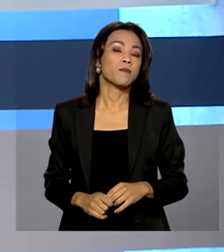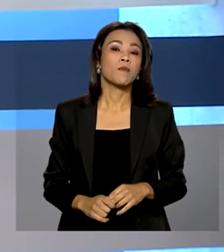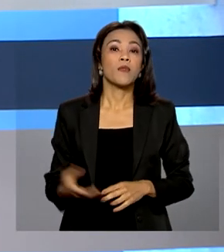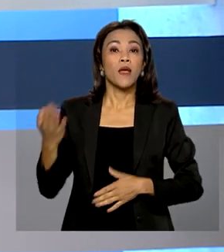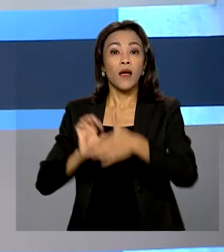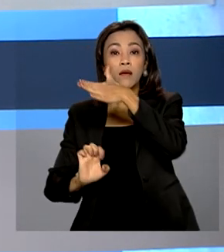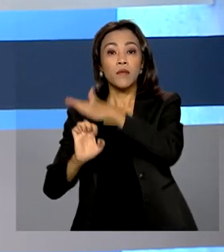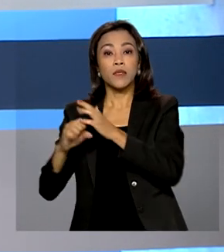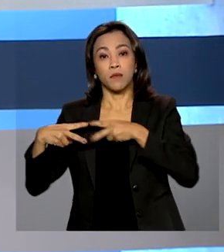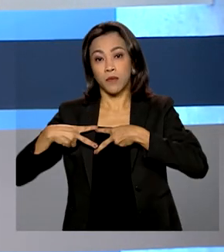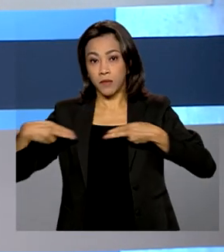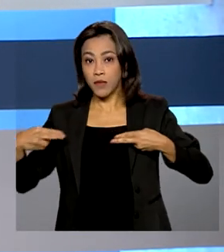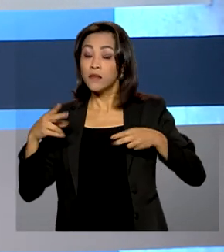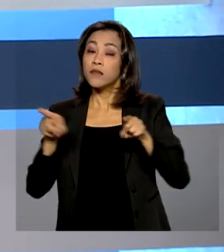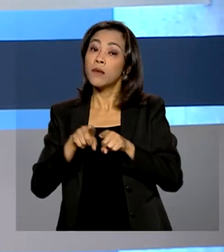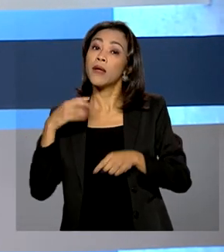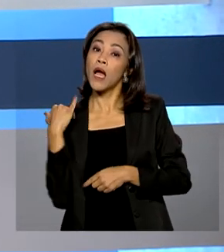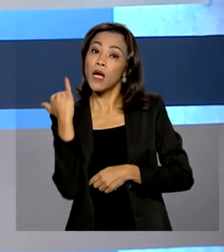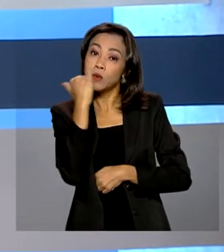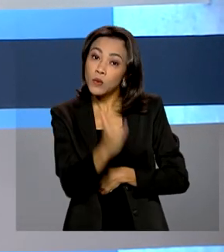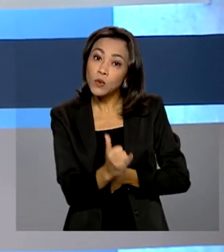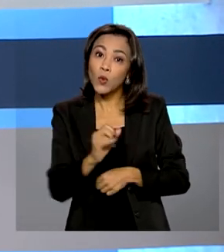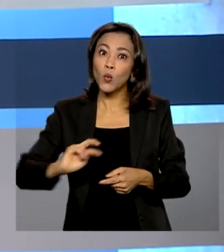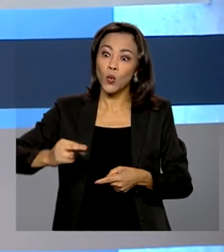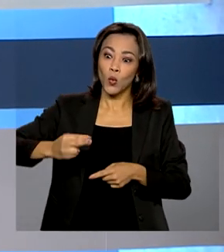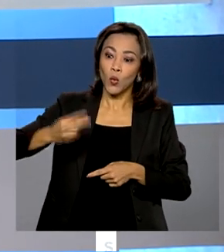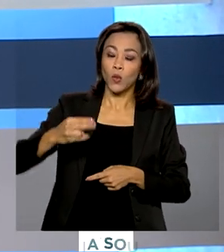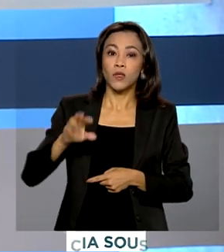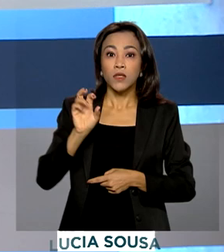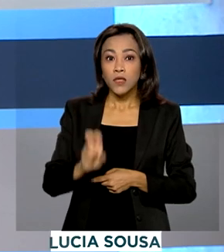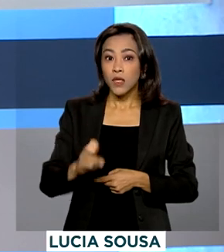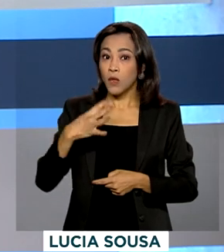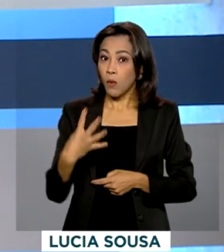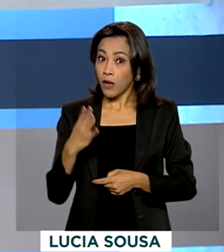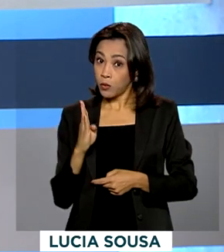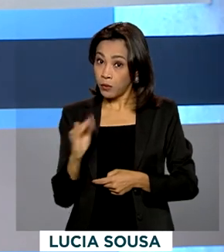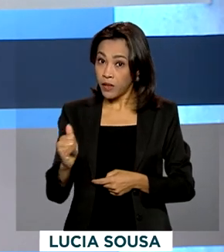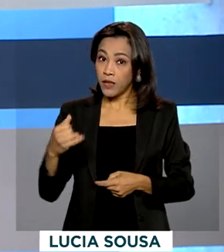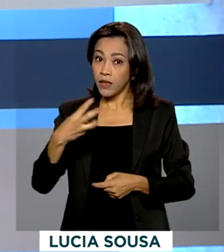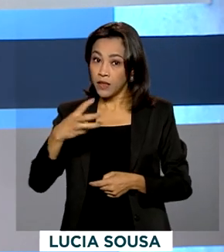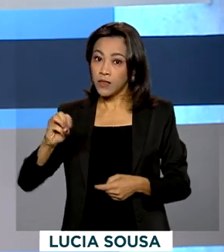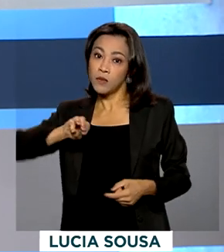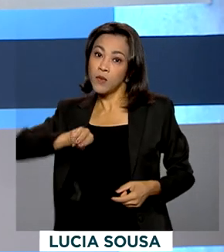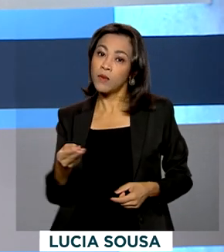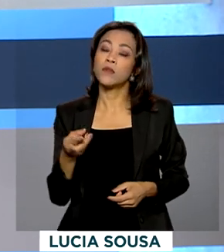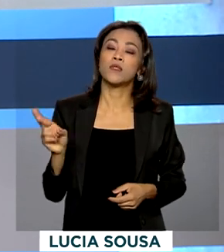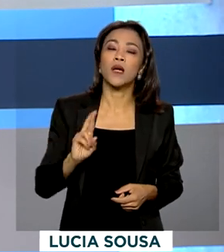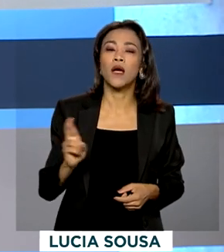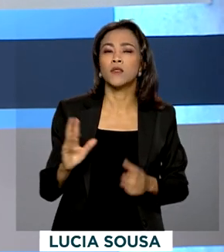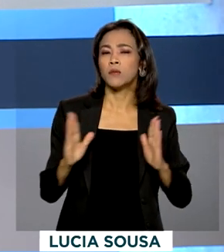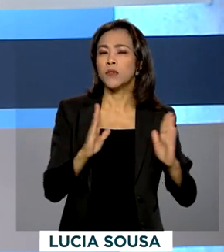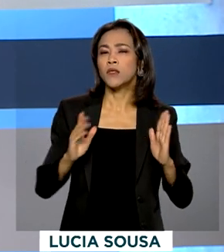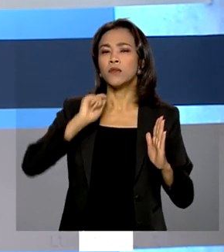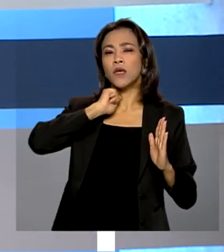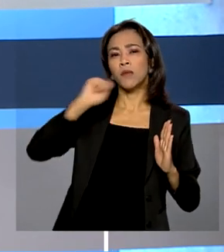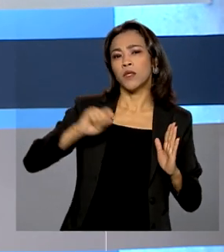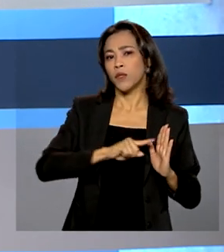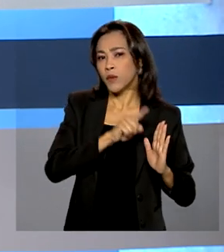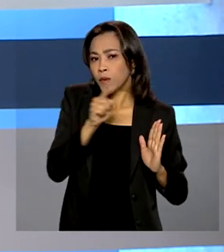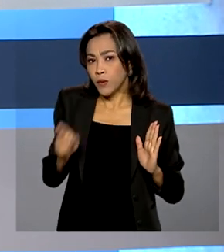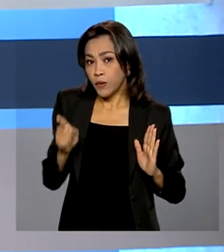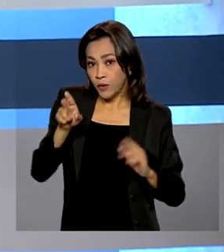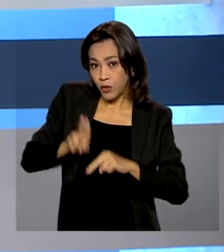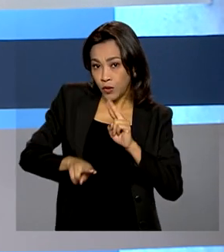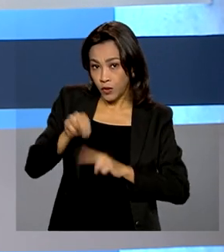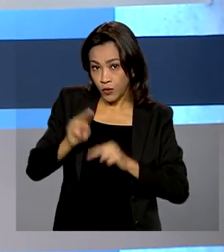Petrobras também anunciou o lucro líquido de R 54,3 bilhões entre abril e junho deste ano.